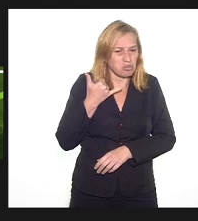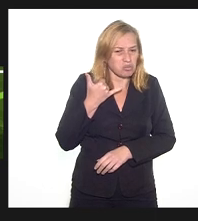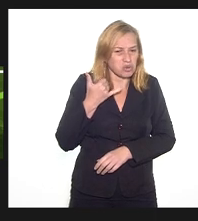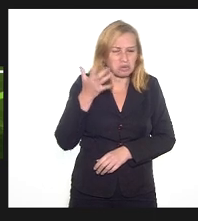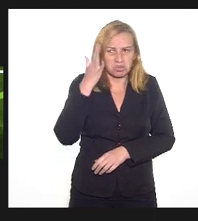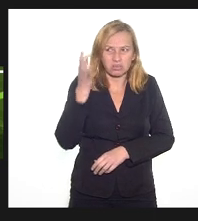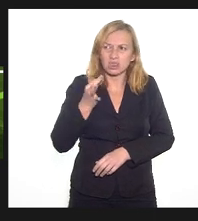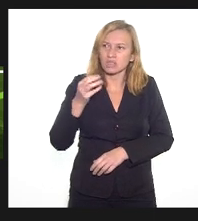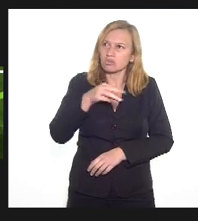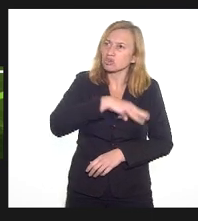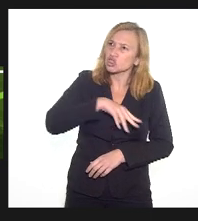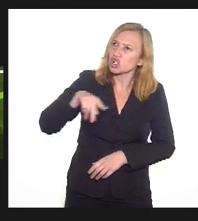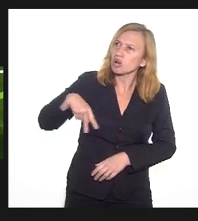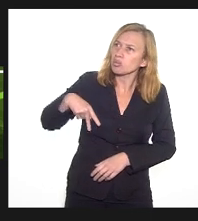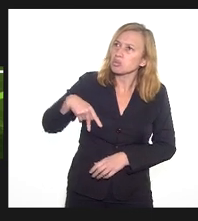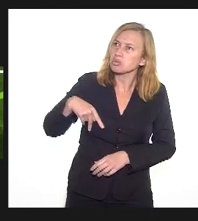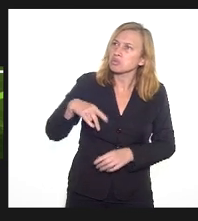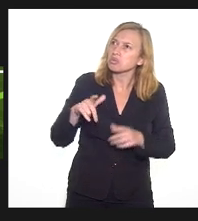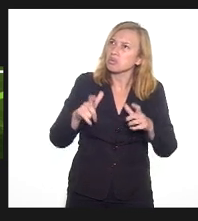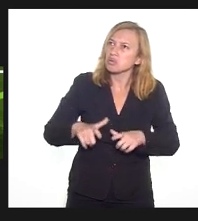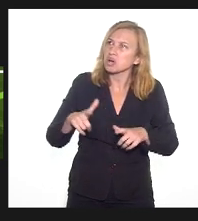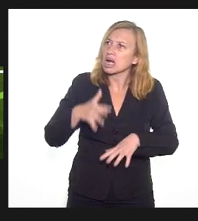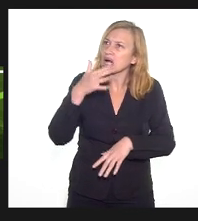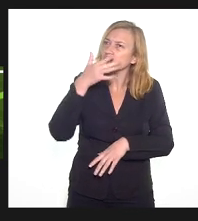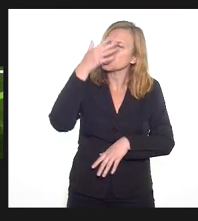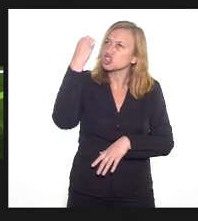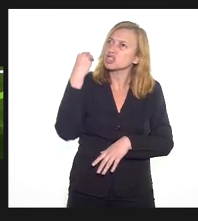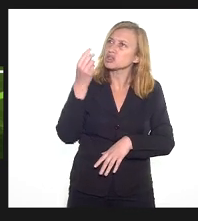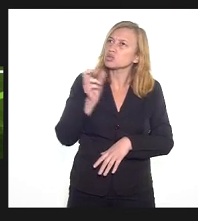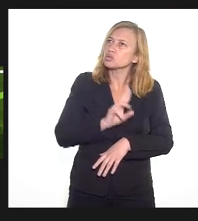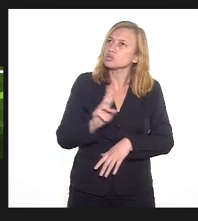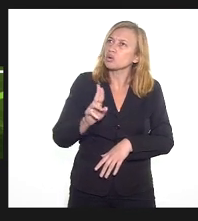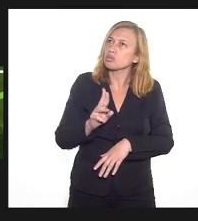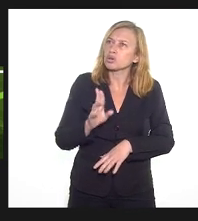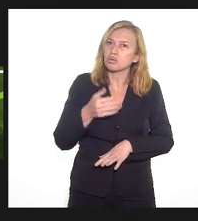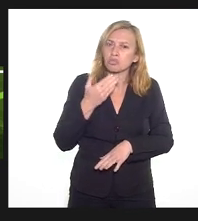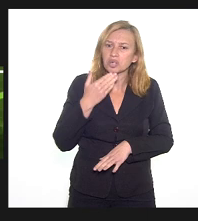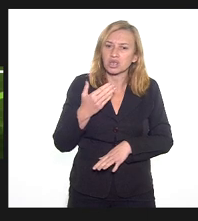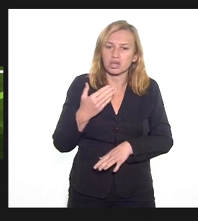foi do Ministério Público, de algum lugar, a pedido de alguns companheiros,